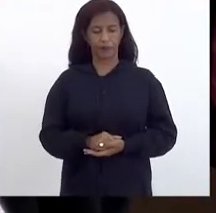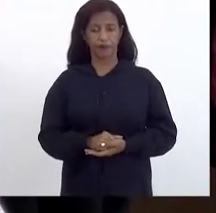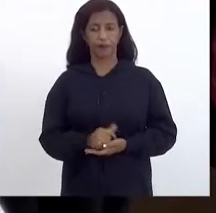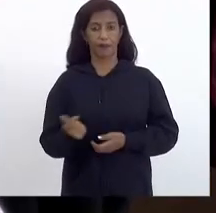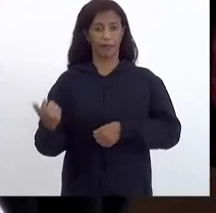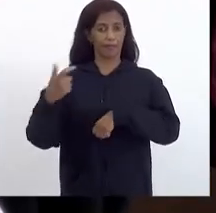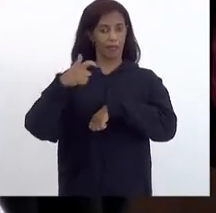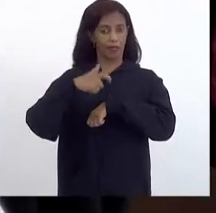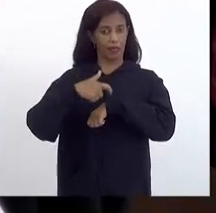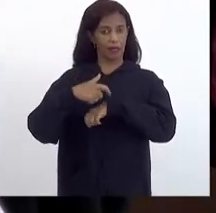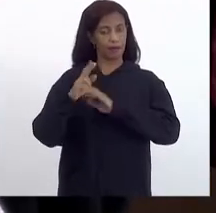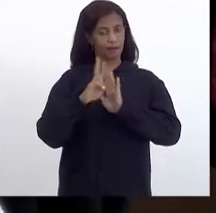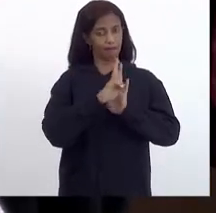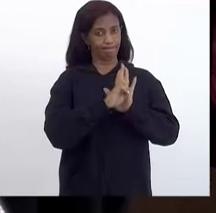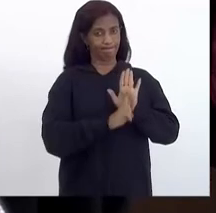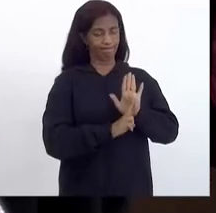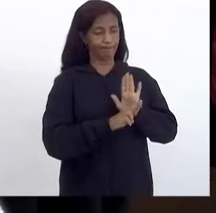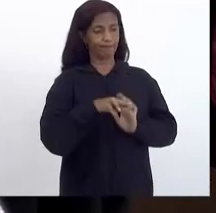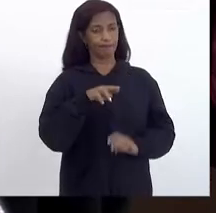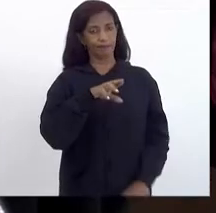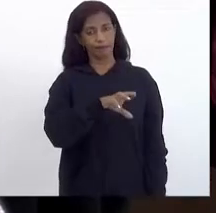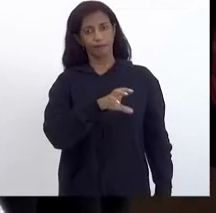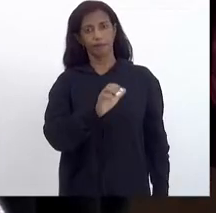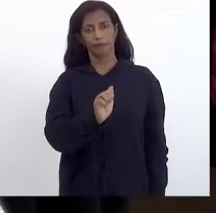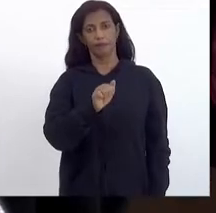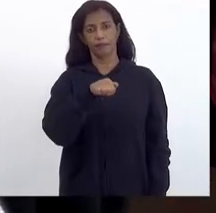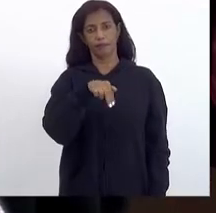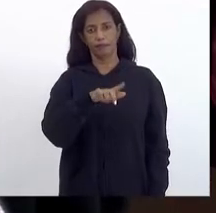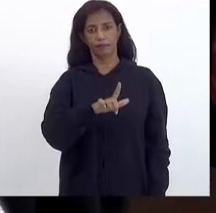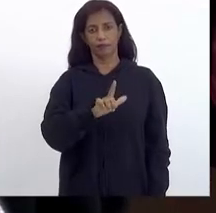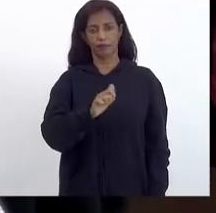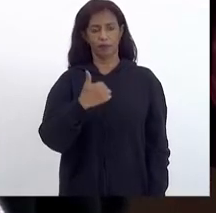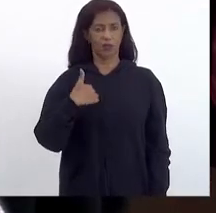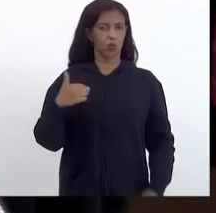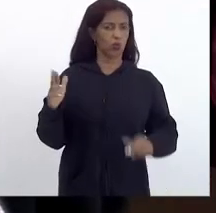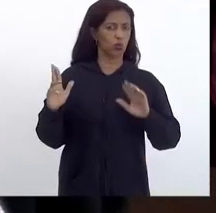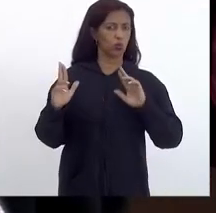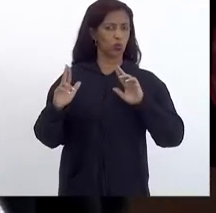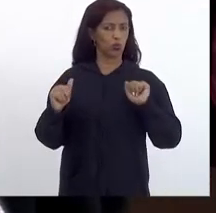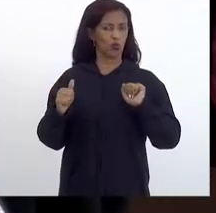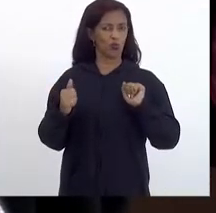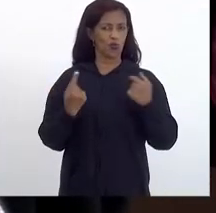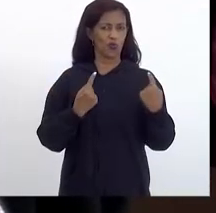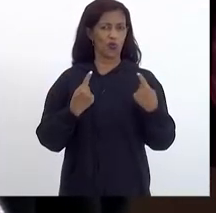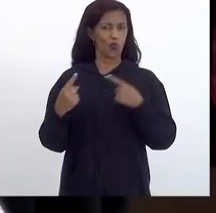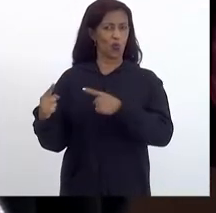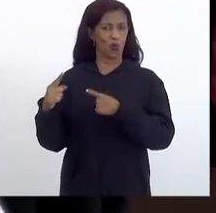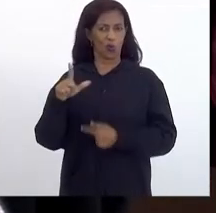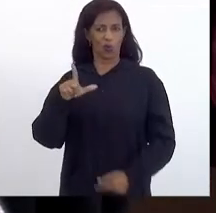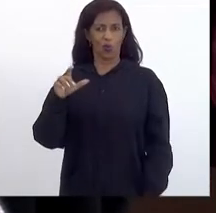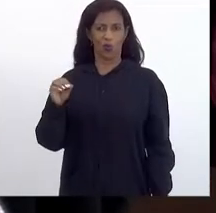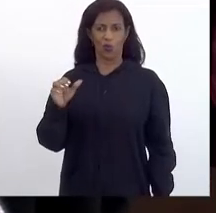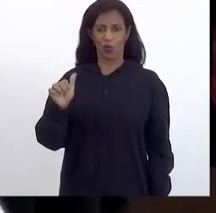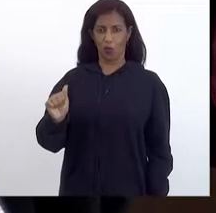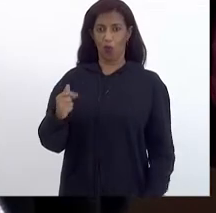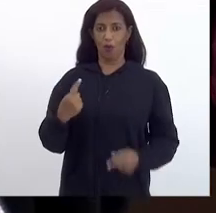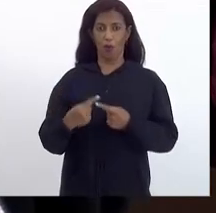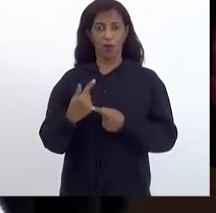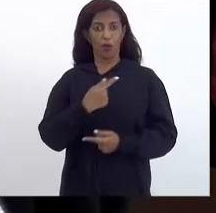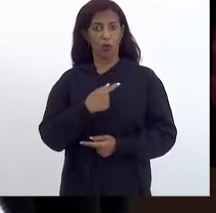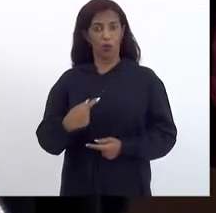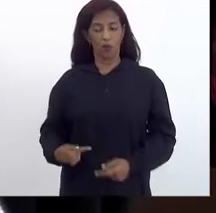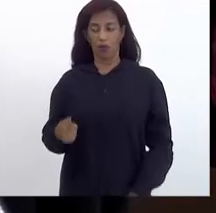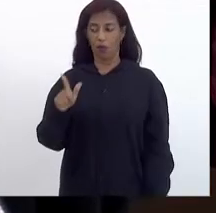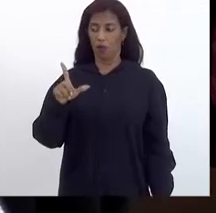nesse momento, relator, Márcio Canella, que eu jamais voto quanto à LOA. Porque governar com uma